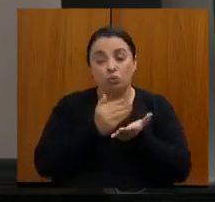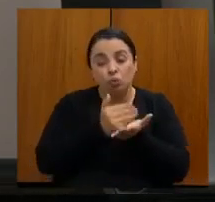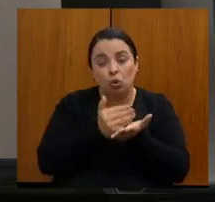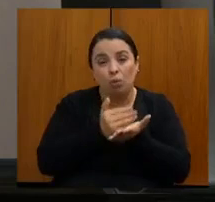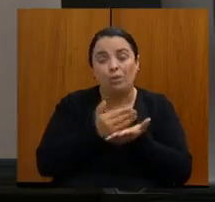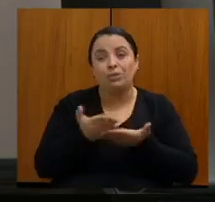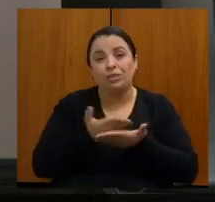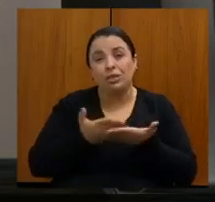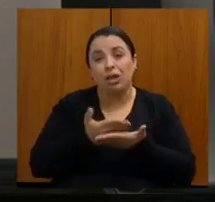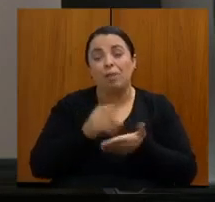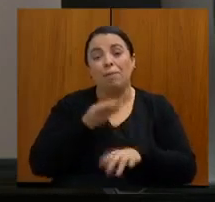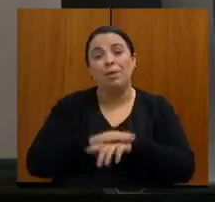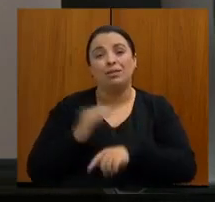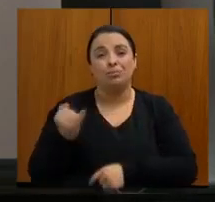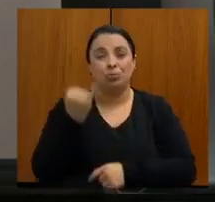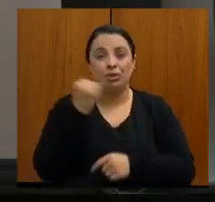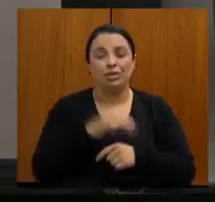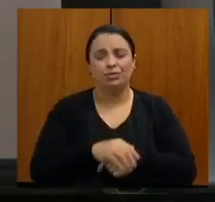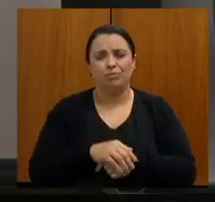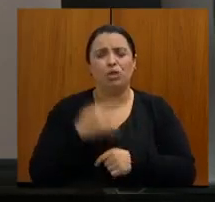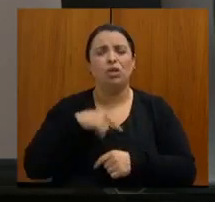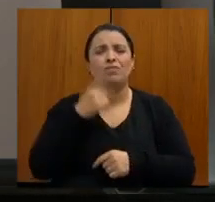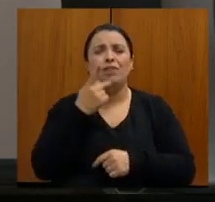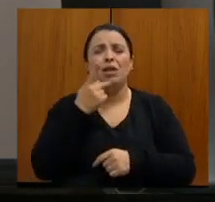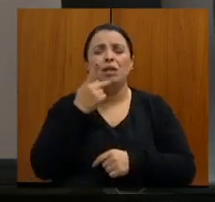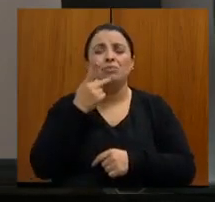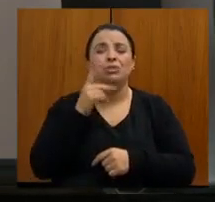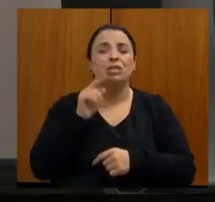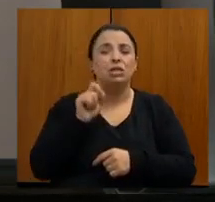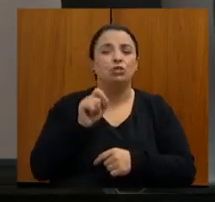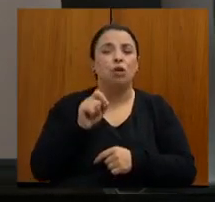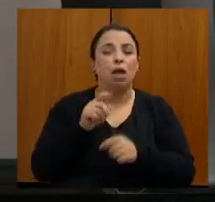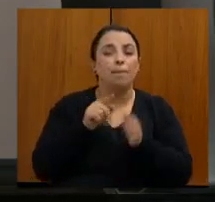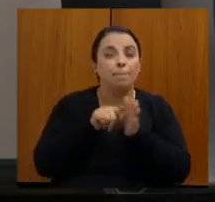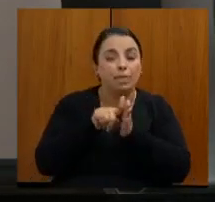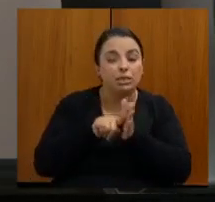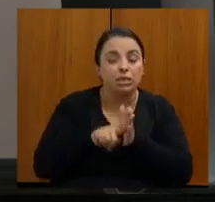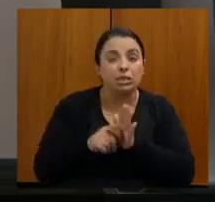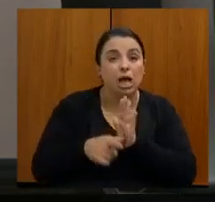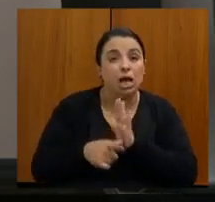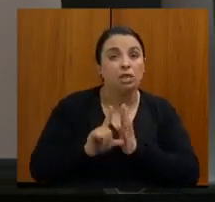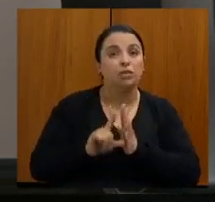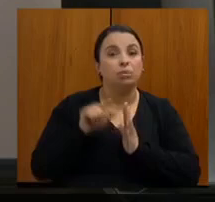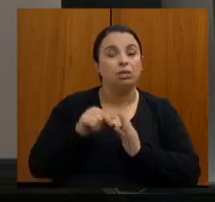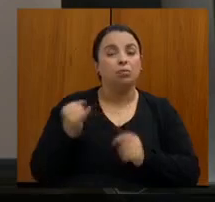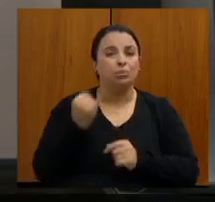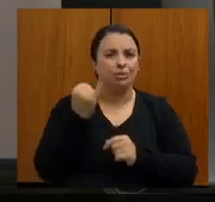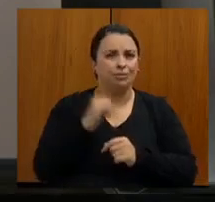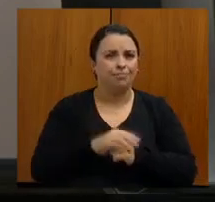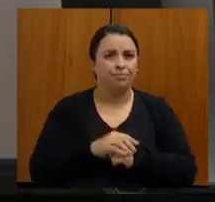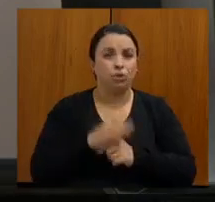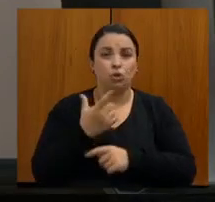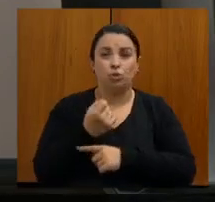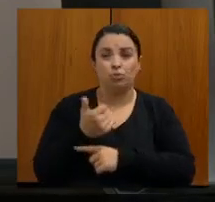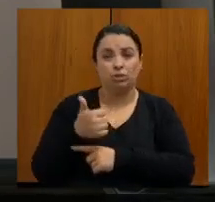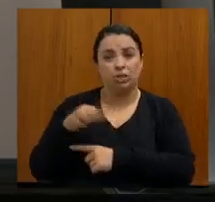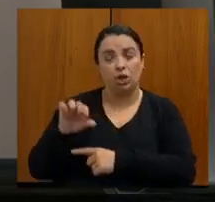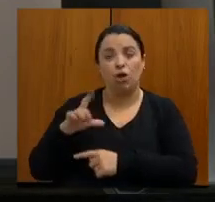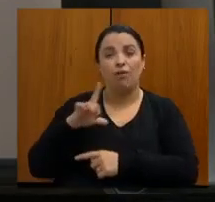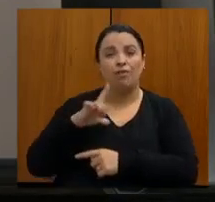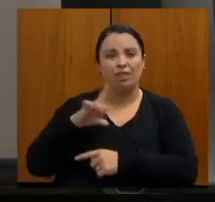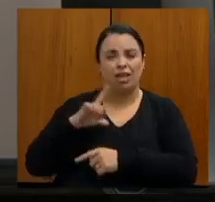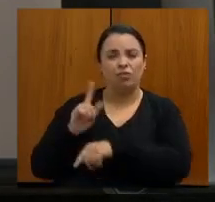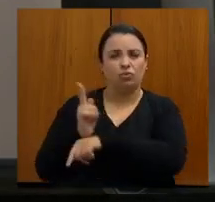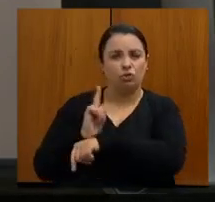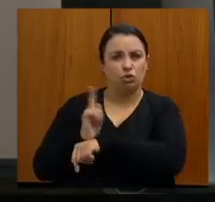questão do rastreamento. Inclusive, em 2019, tivemos uma reunião com os gestores daquela época,